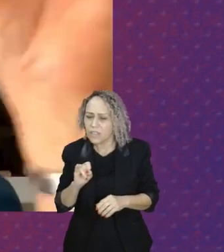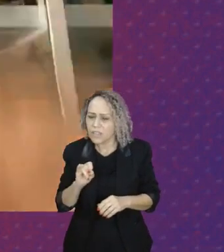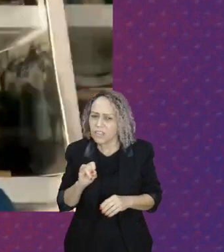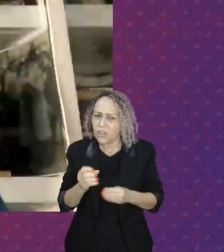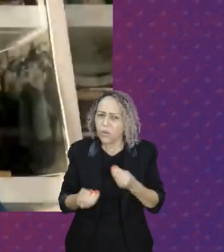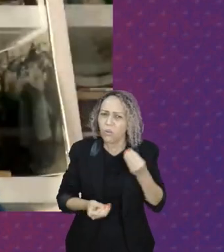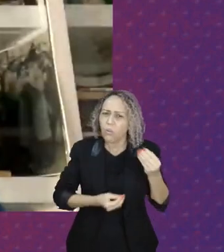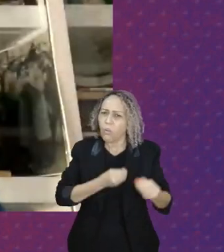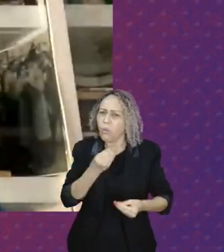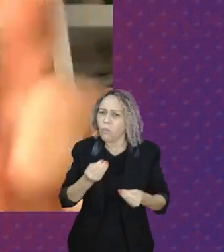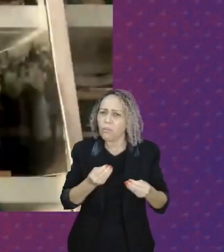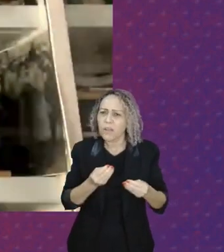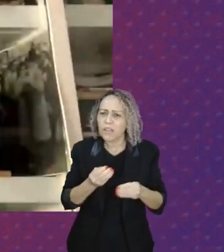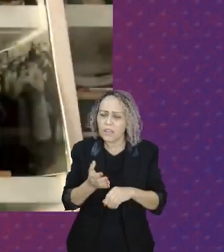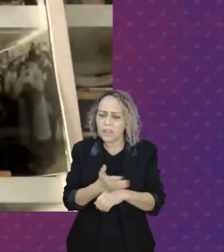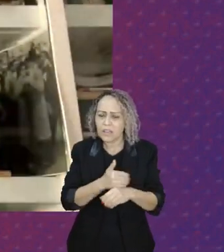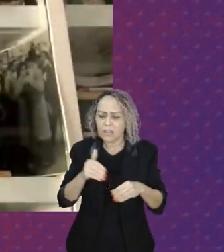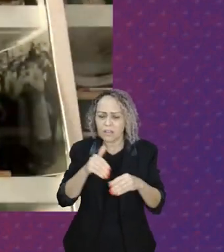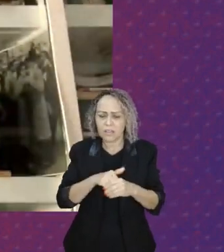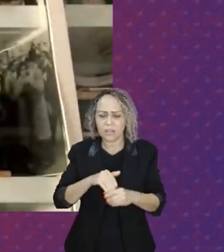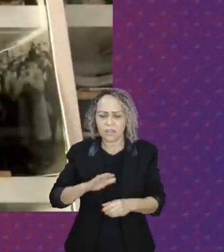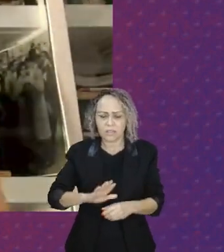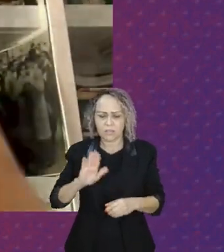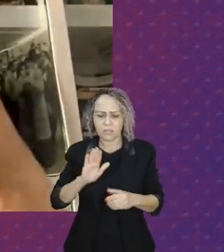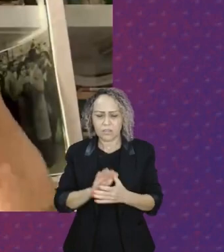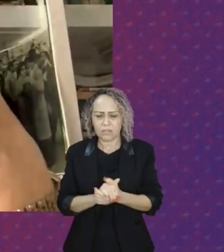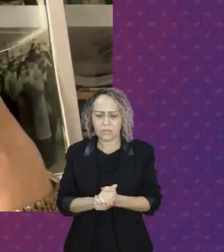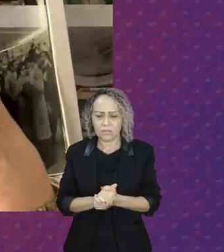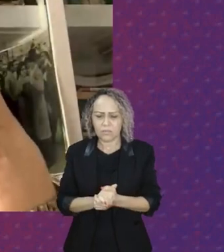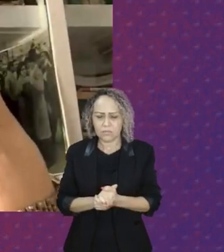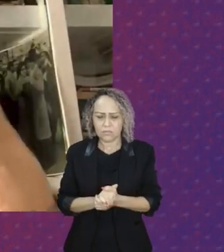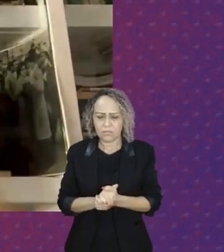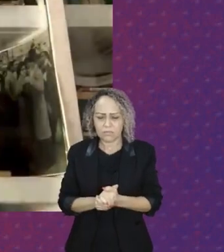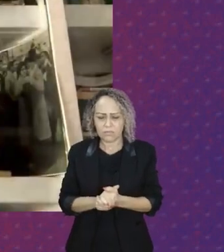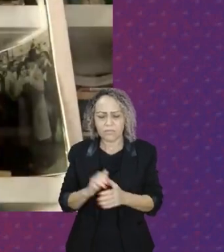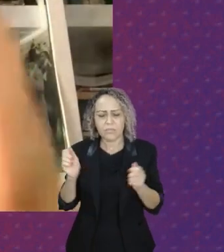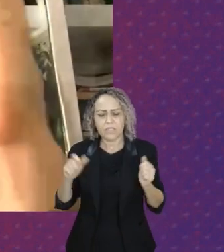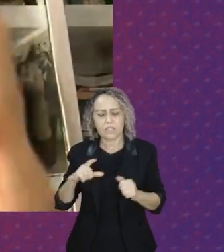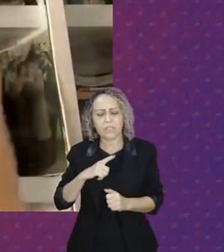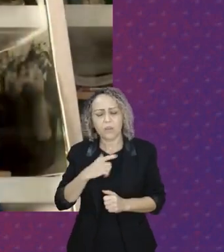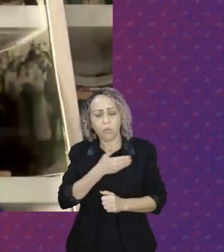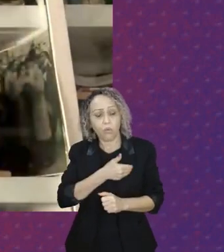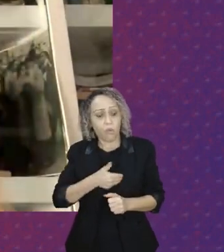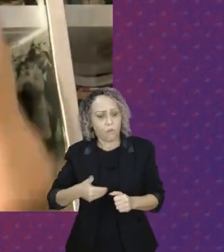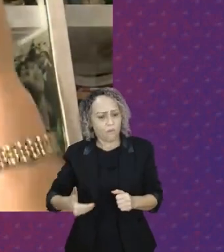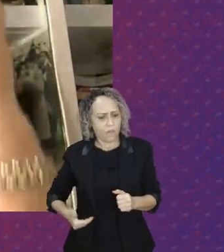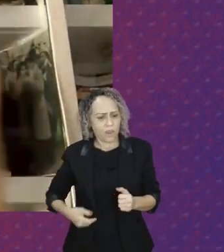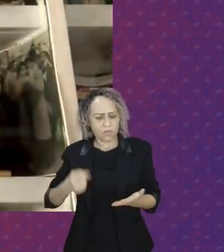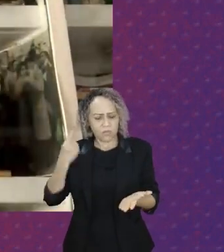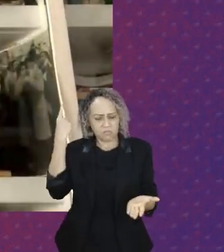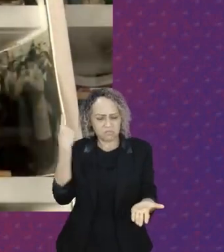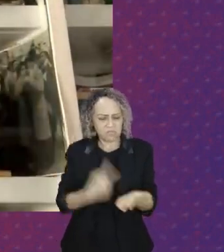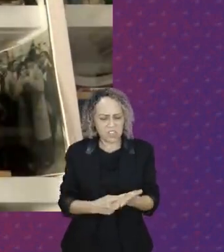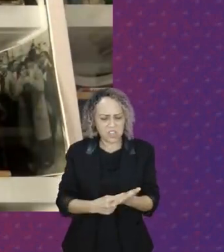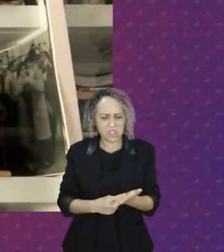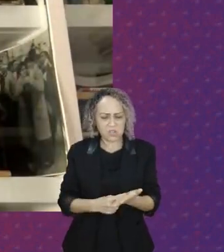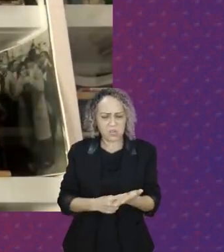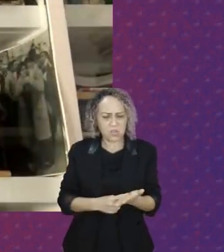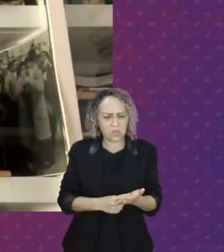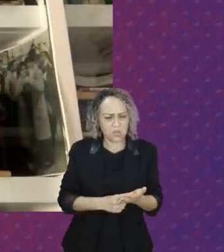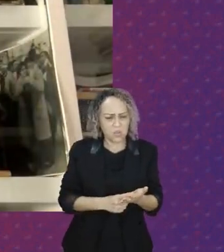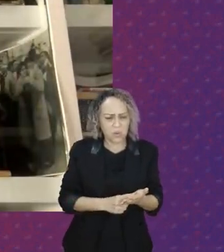breque é eleitoral, nós precisamos ter um governo comprometido com as maiorias sociais.